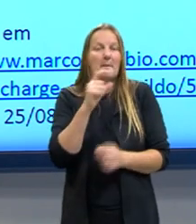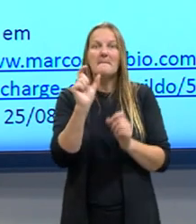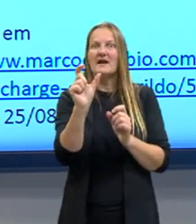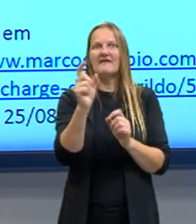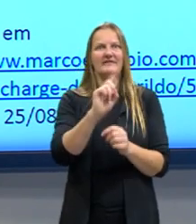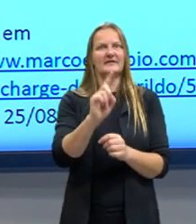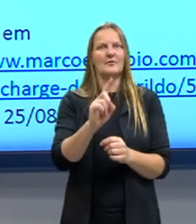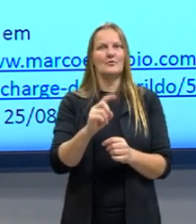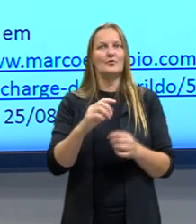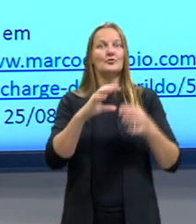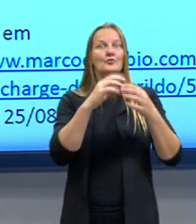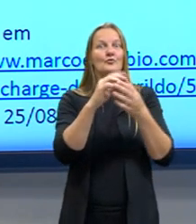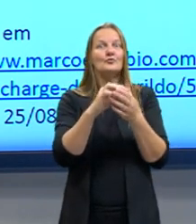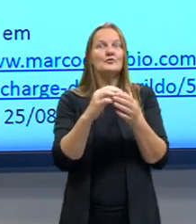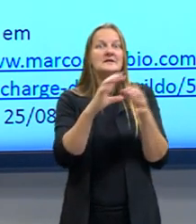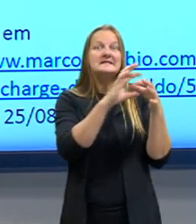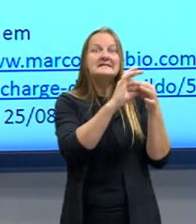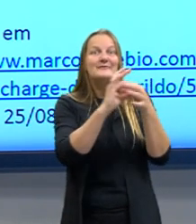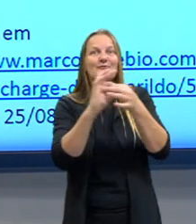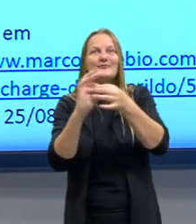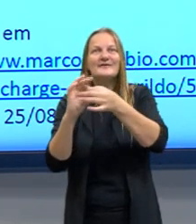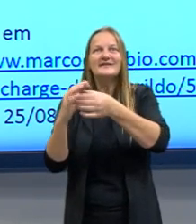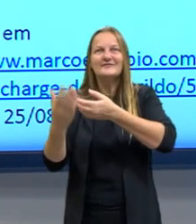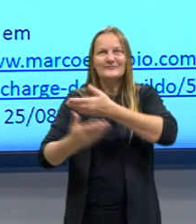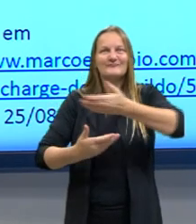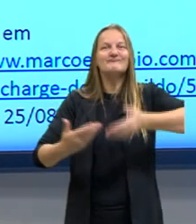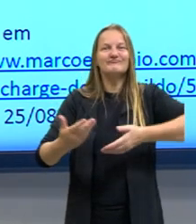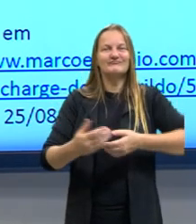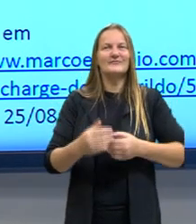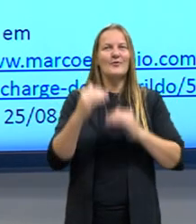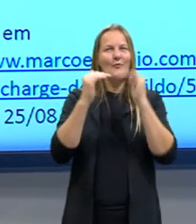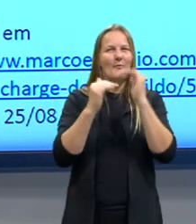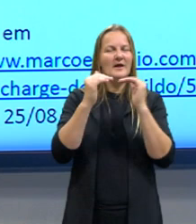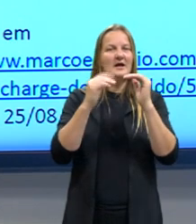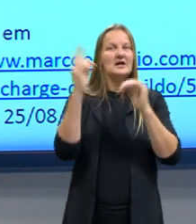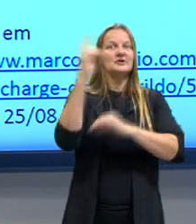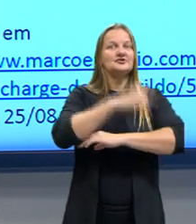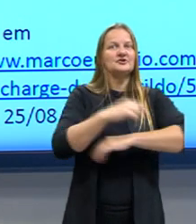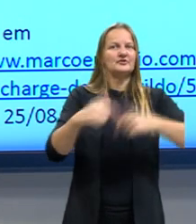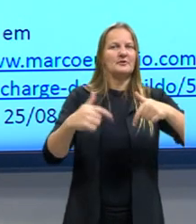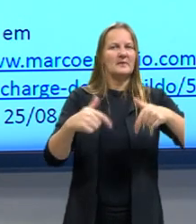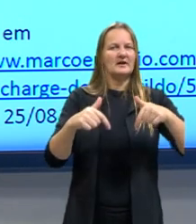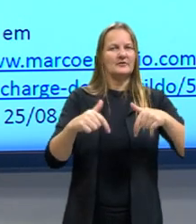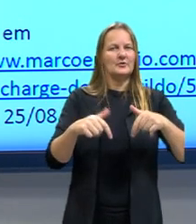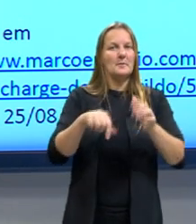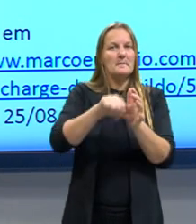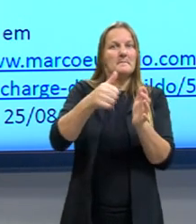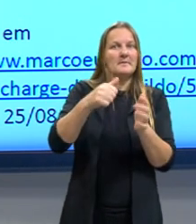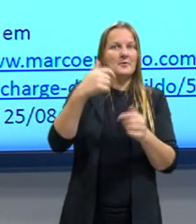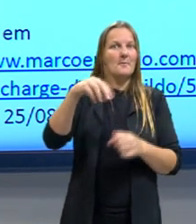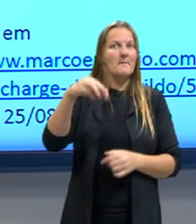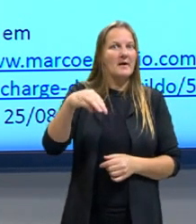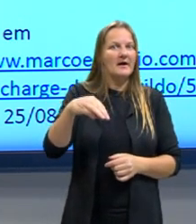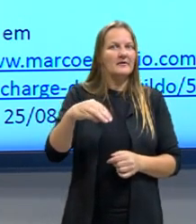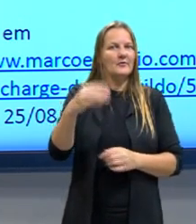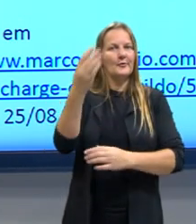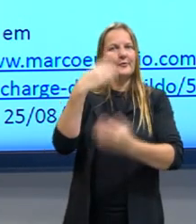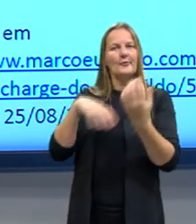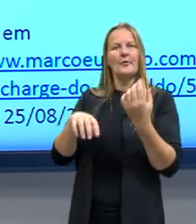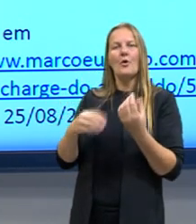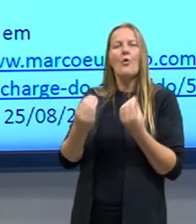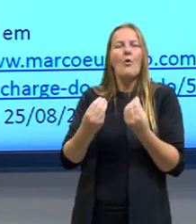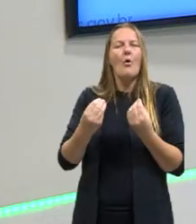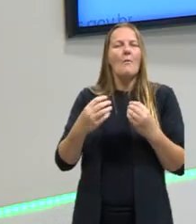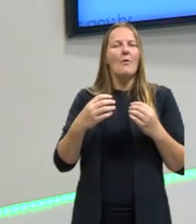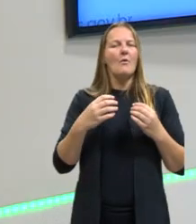por si só, ela está na situação. Comparar o dia do trabalhador, 1º de maio, com a maneira